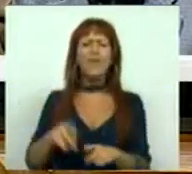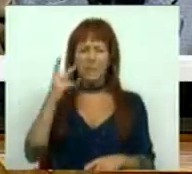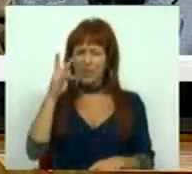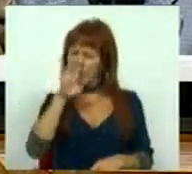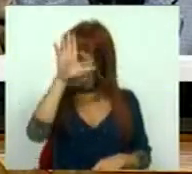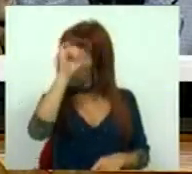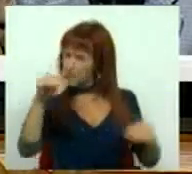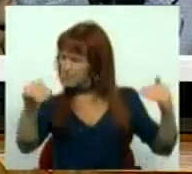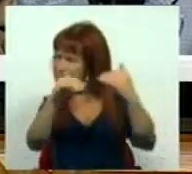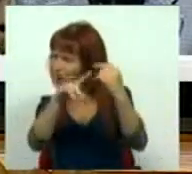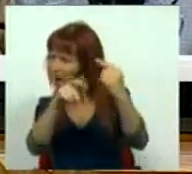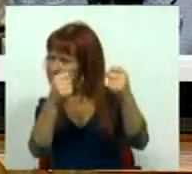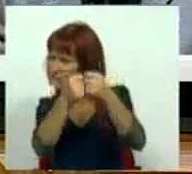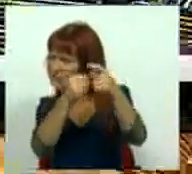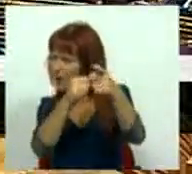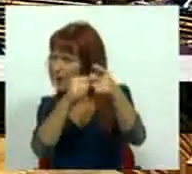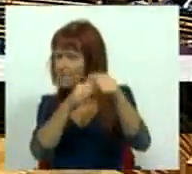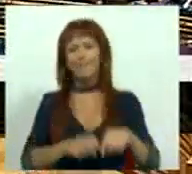ver se o Governo está à altura deste desafio. Obrigado. Obrigado.